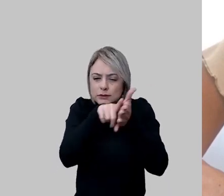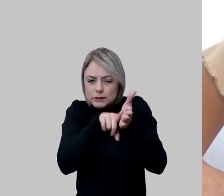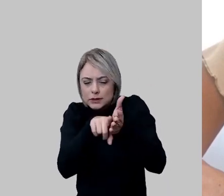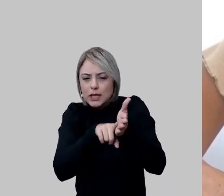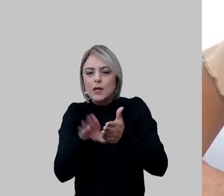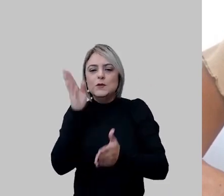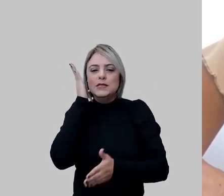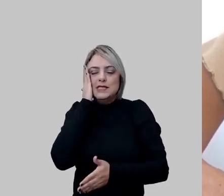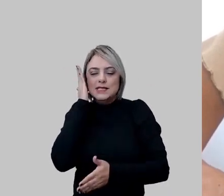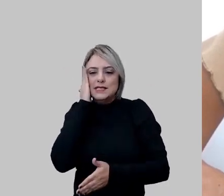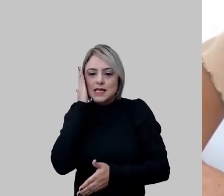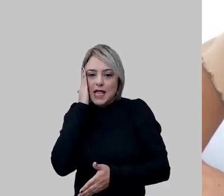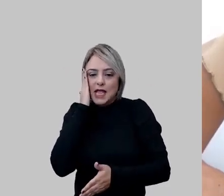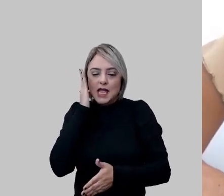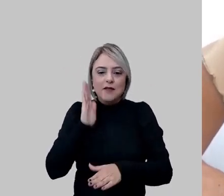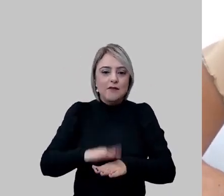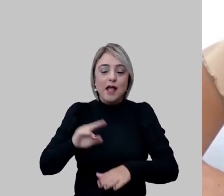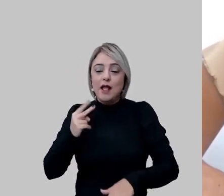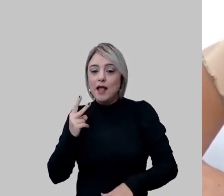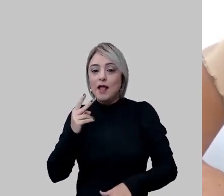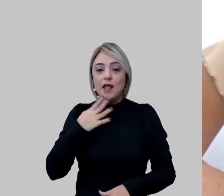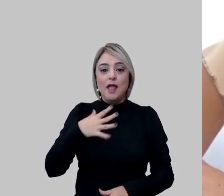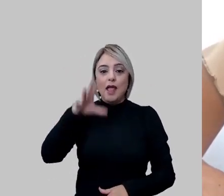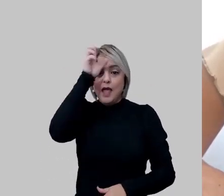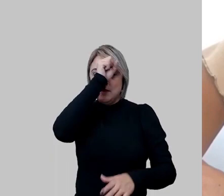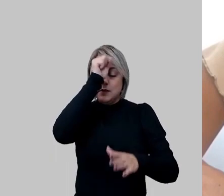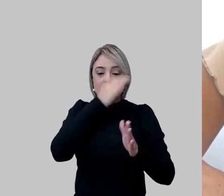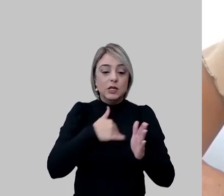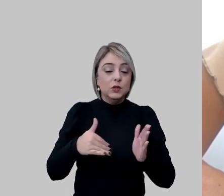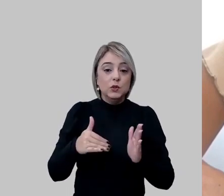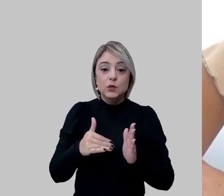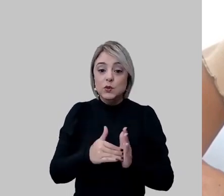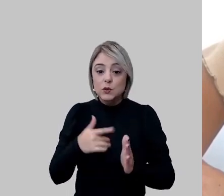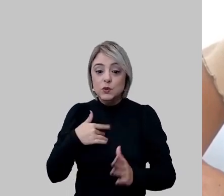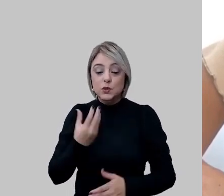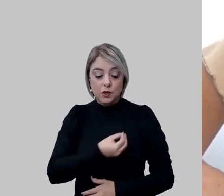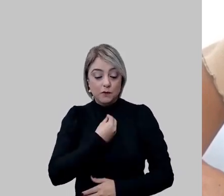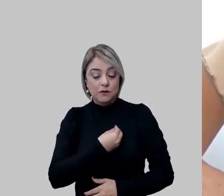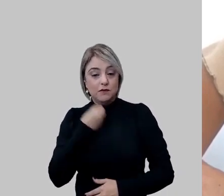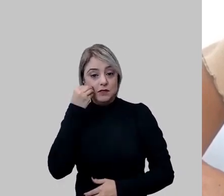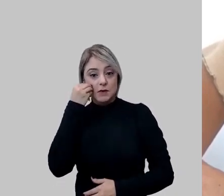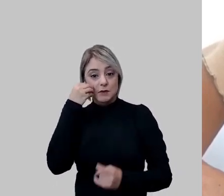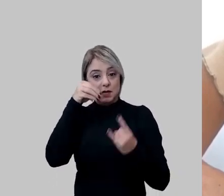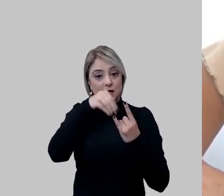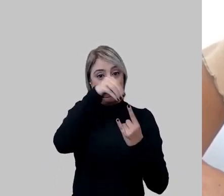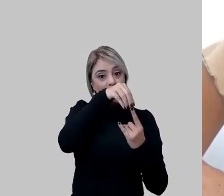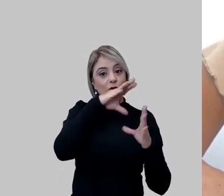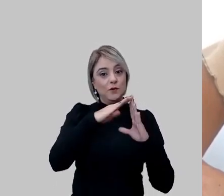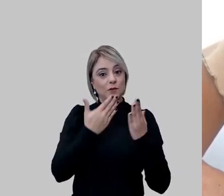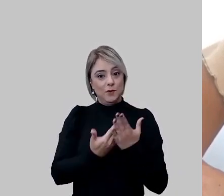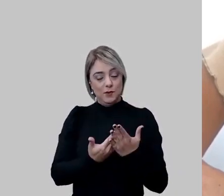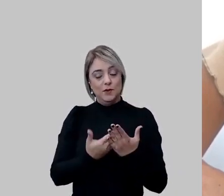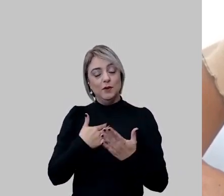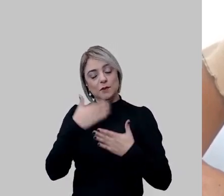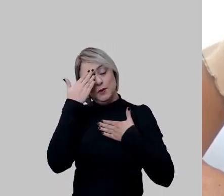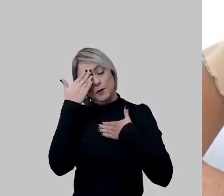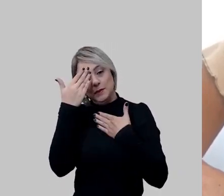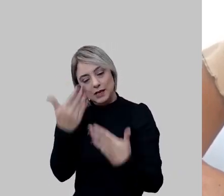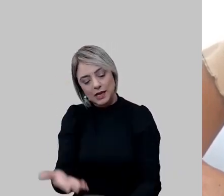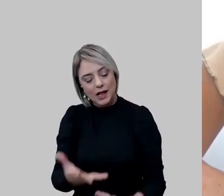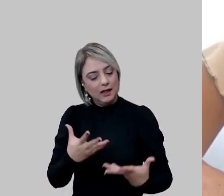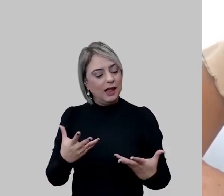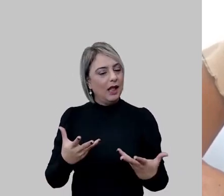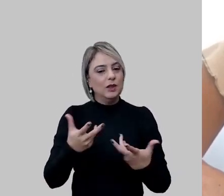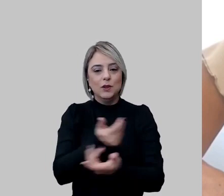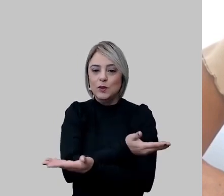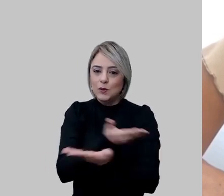é uma das coisas que vale mais ainda o aprendizado em tudo que eu passei então é isso muito obrigada a